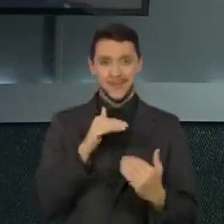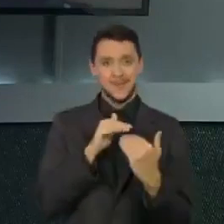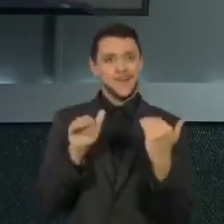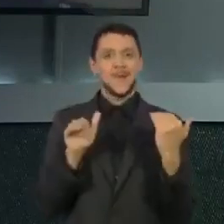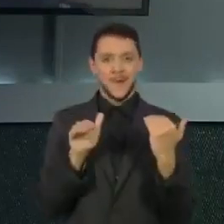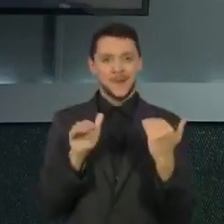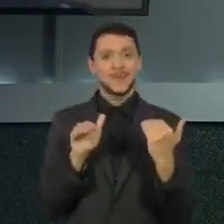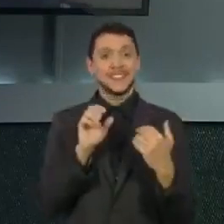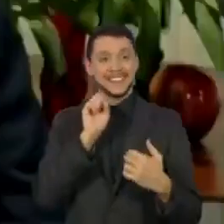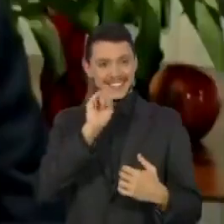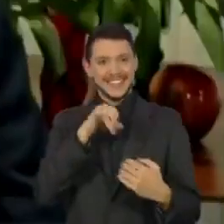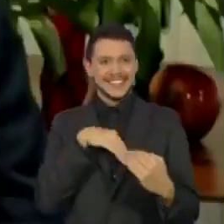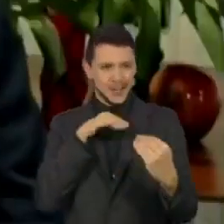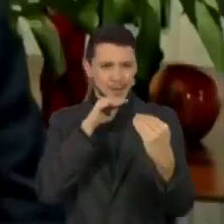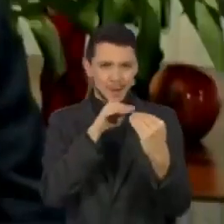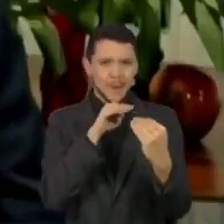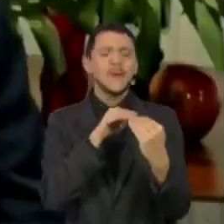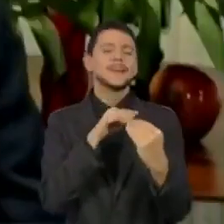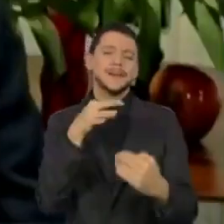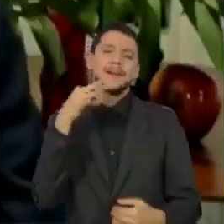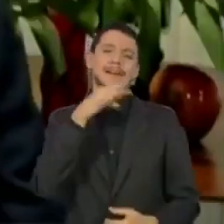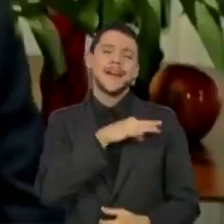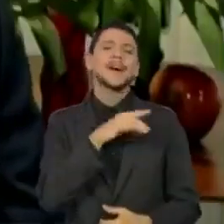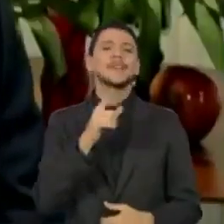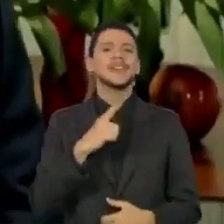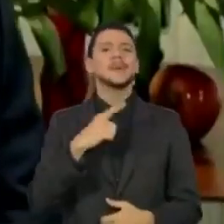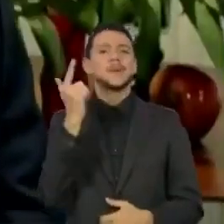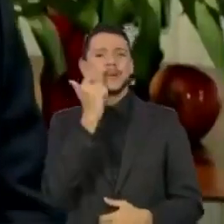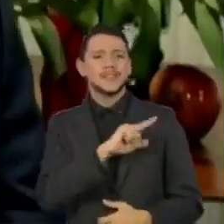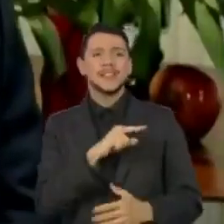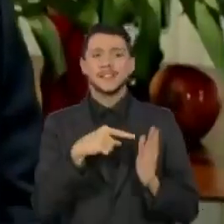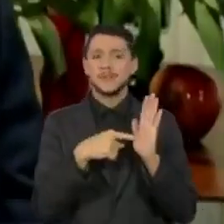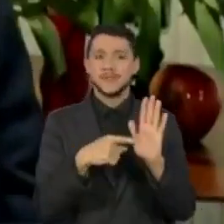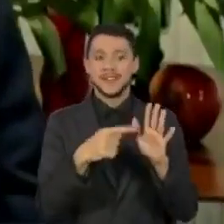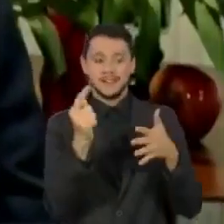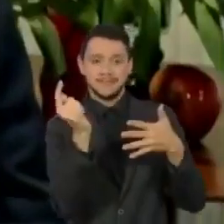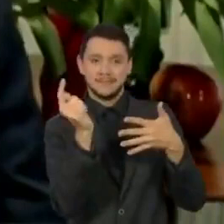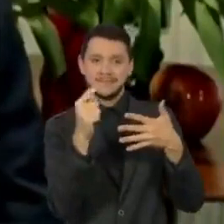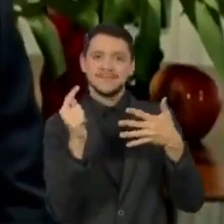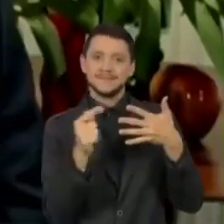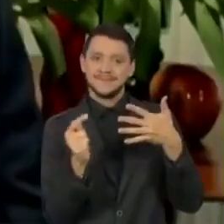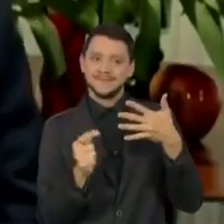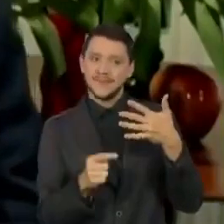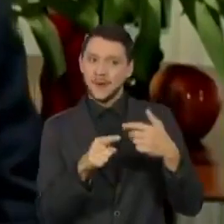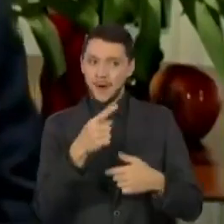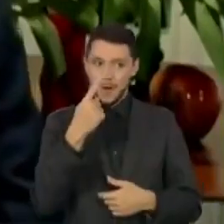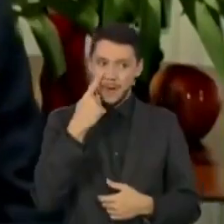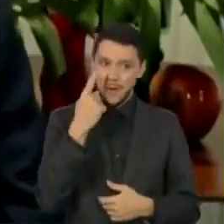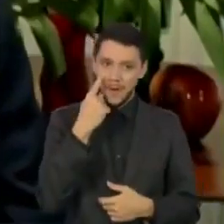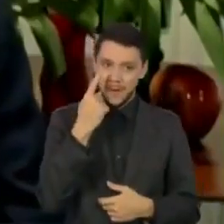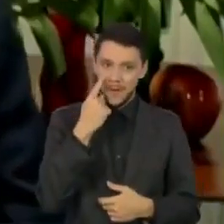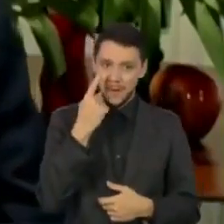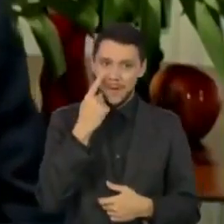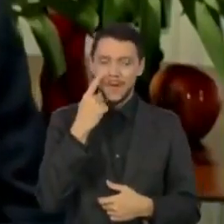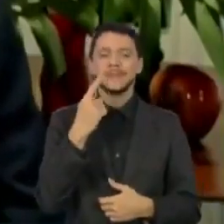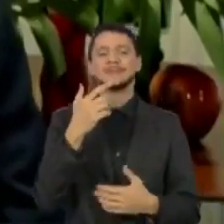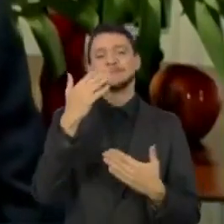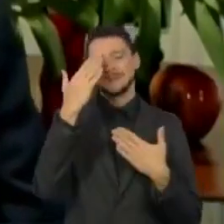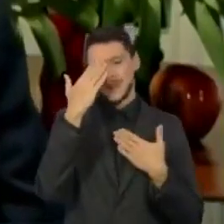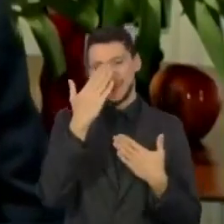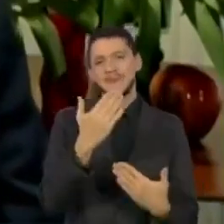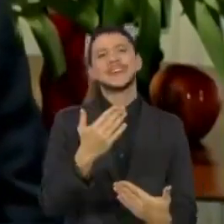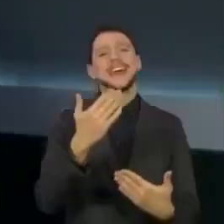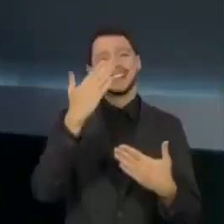E, claro, quando era a favor, ele era capaz, e colocando a mão de leve no ombro da pessoa, dizer assim, obrigado,